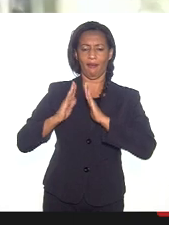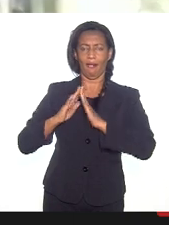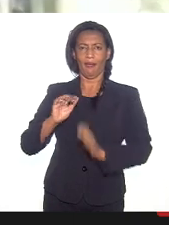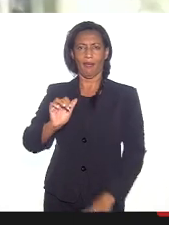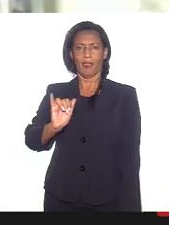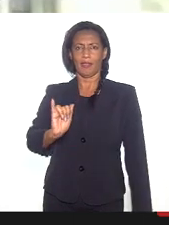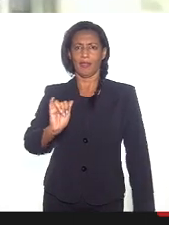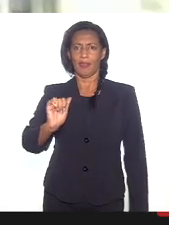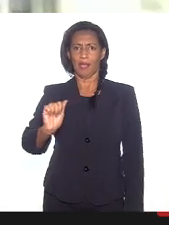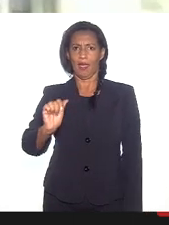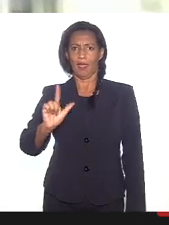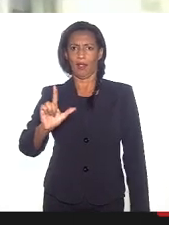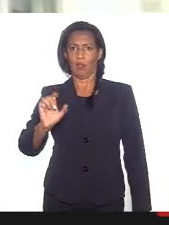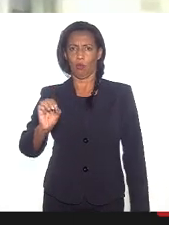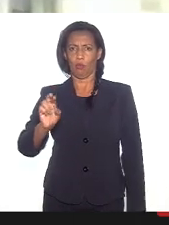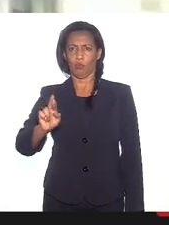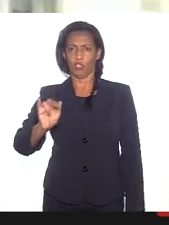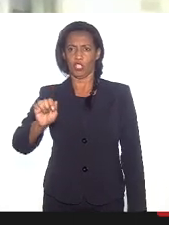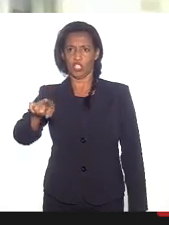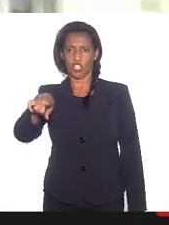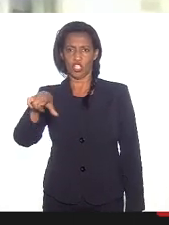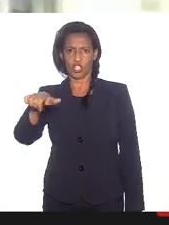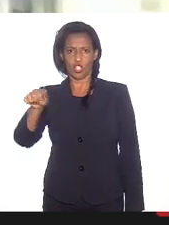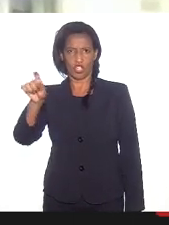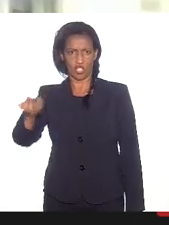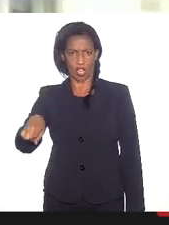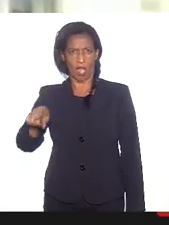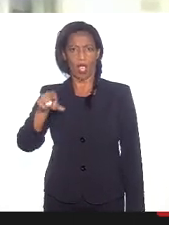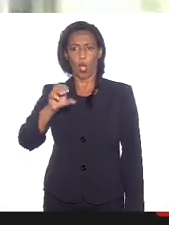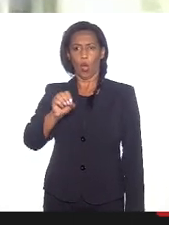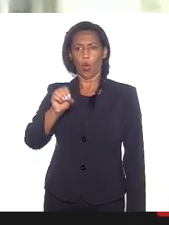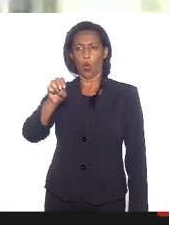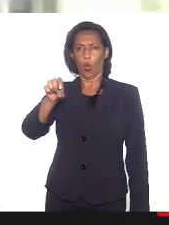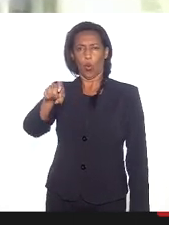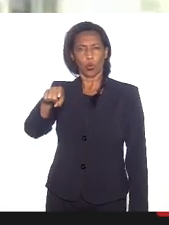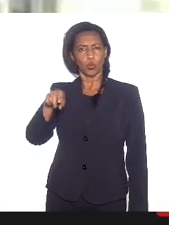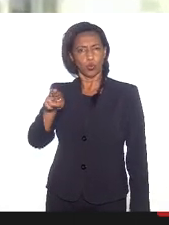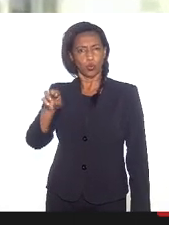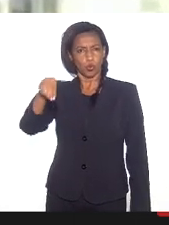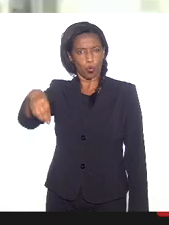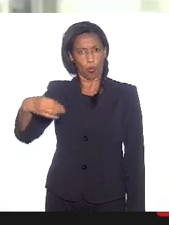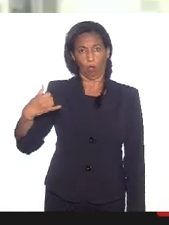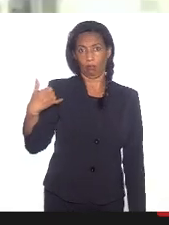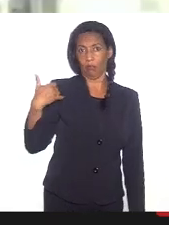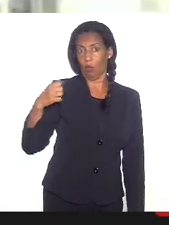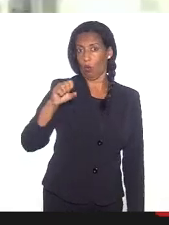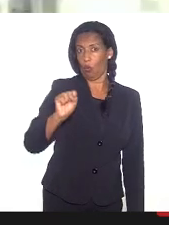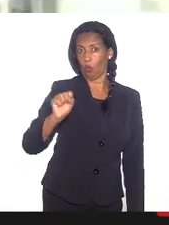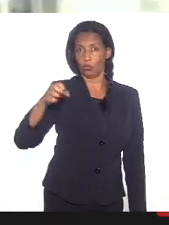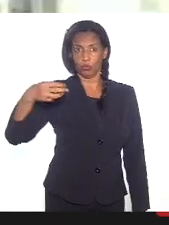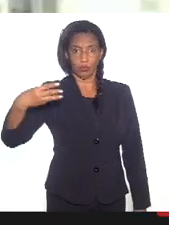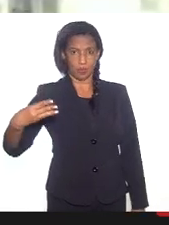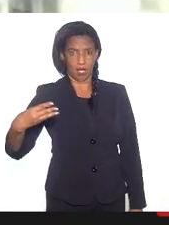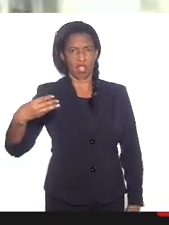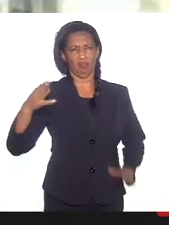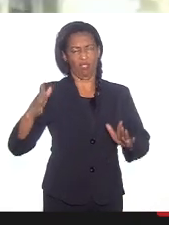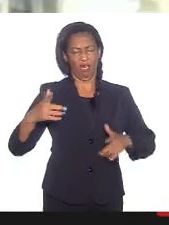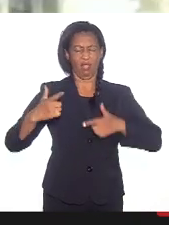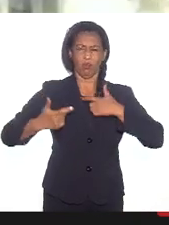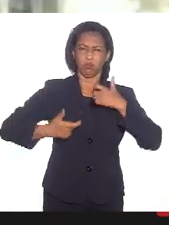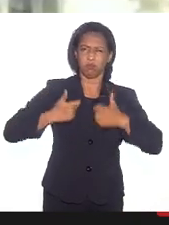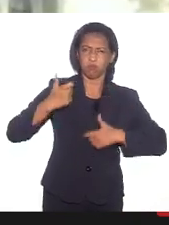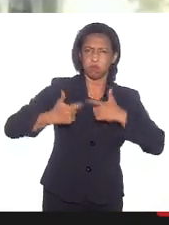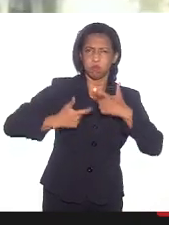Yalorixá, mãe e meninazinha de Ossum, que nos seus 83 anos de idade, vem lutando pelo